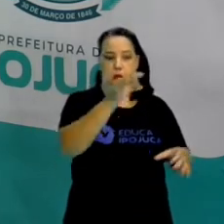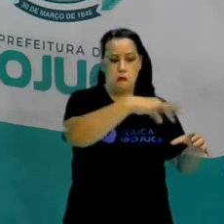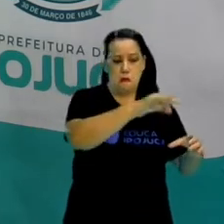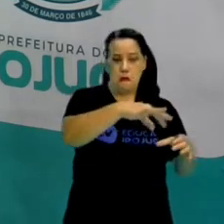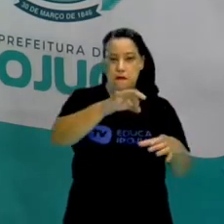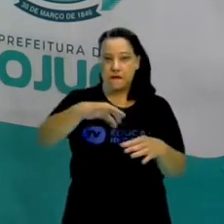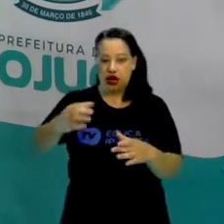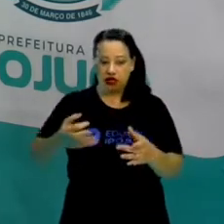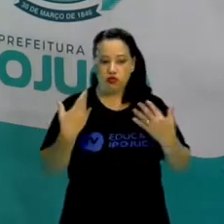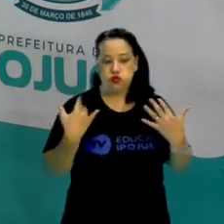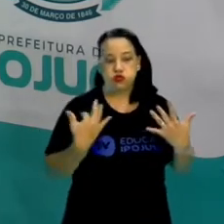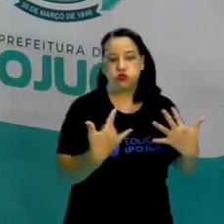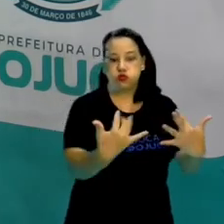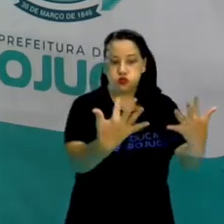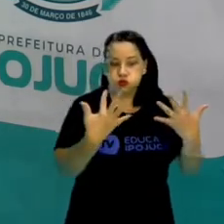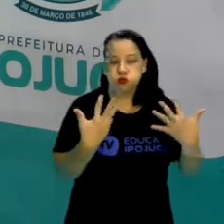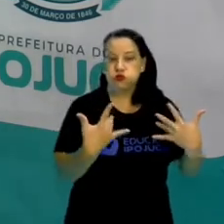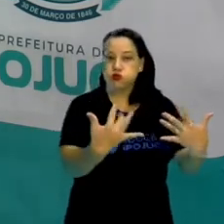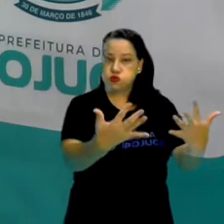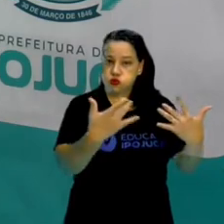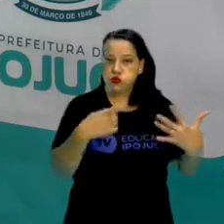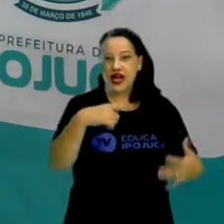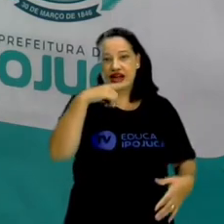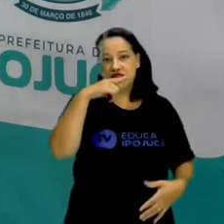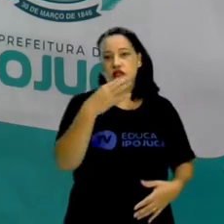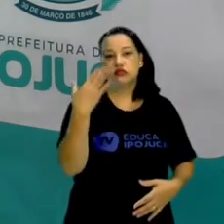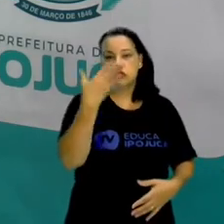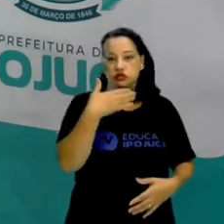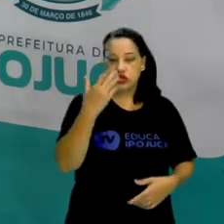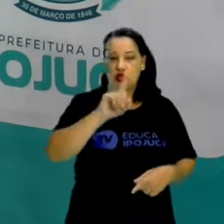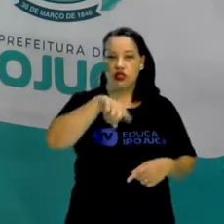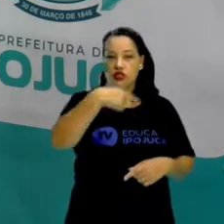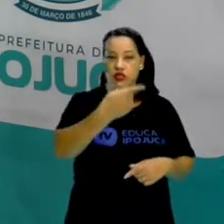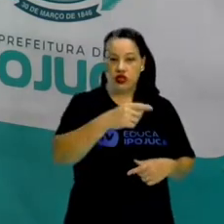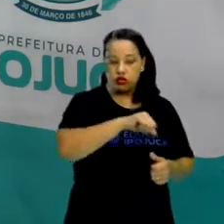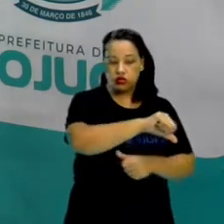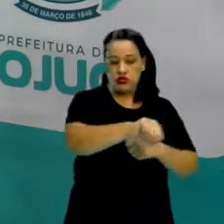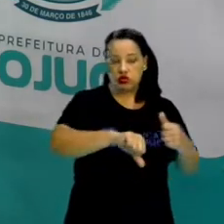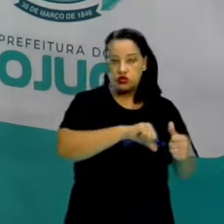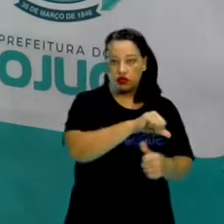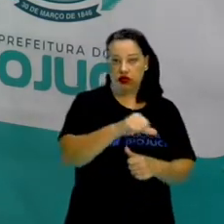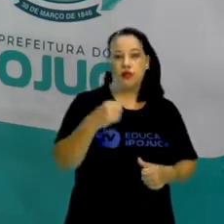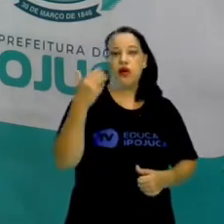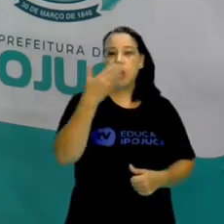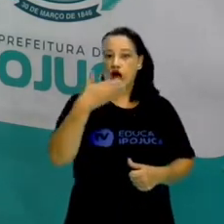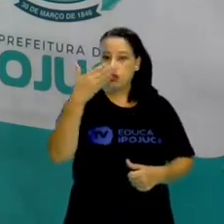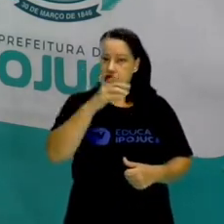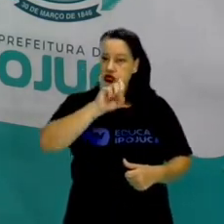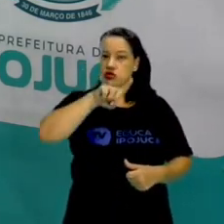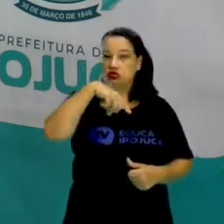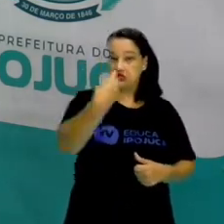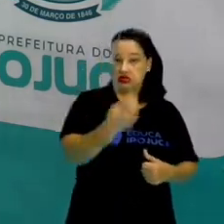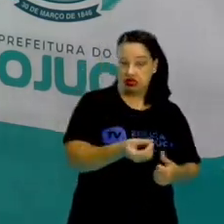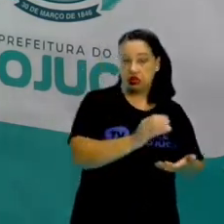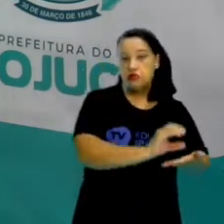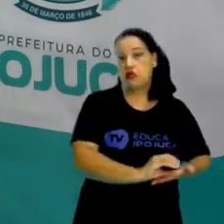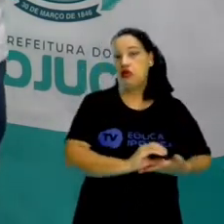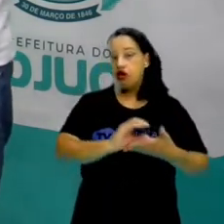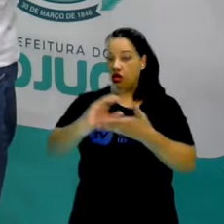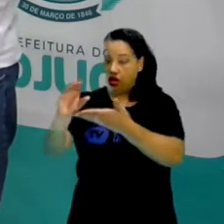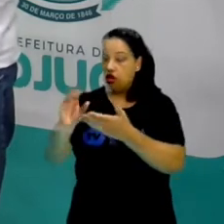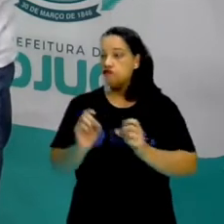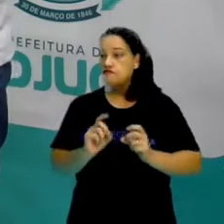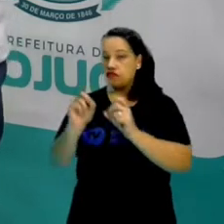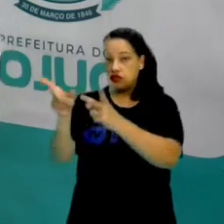certo? Justamente para a produção de açúcar, para ser exportado para a Europa. Então o que vai acontecer?